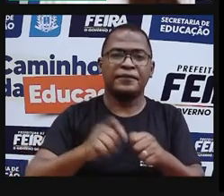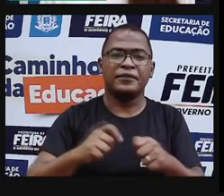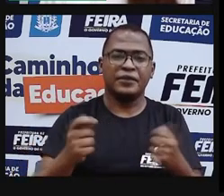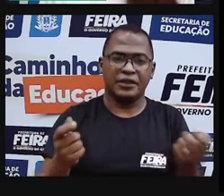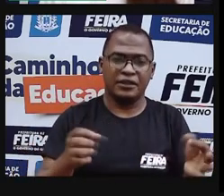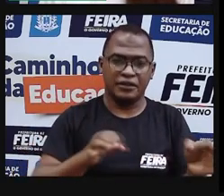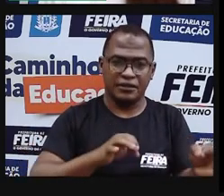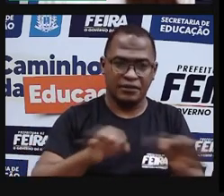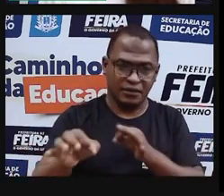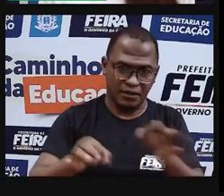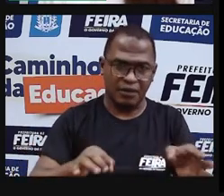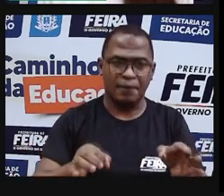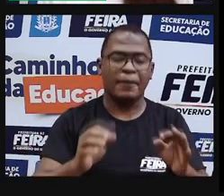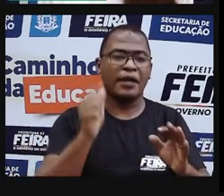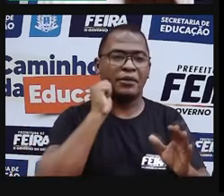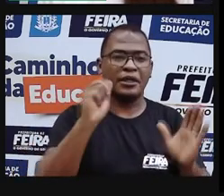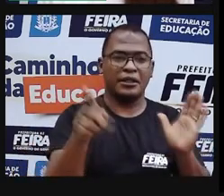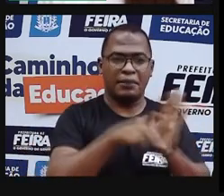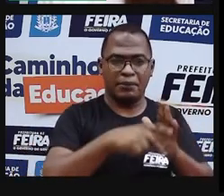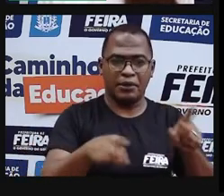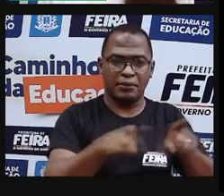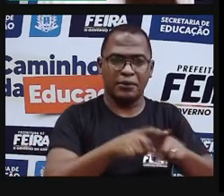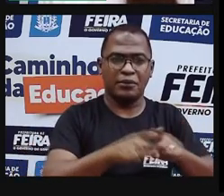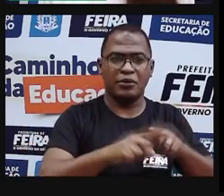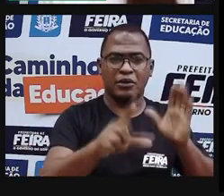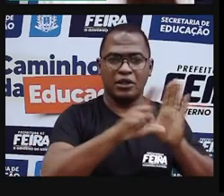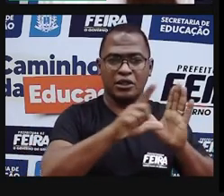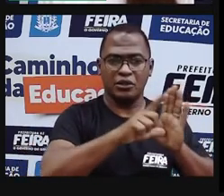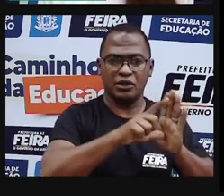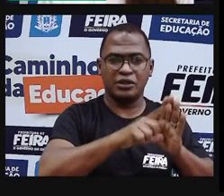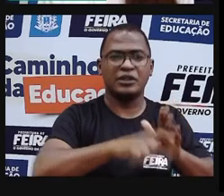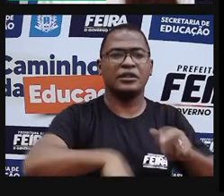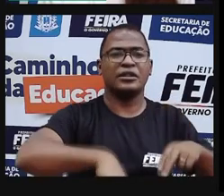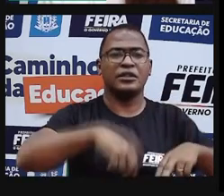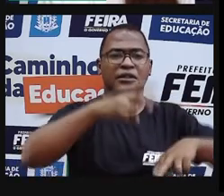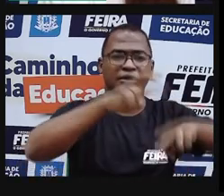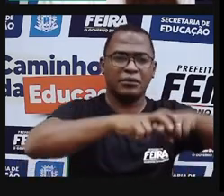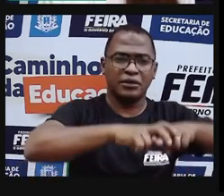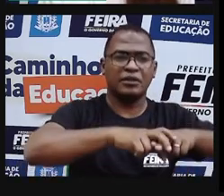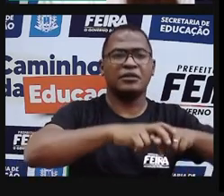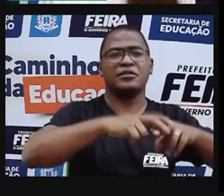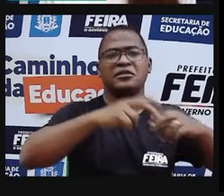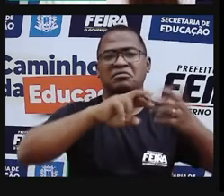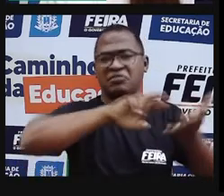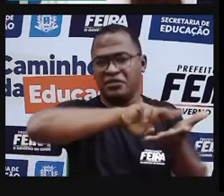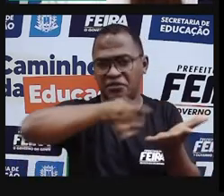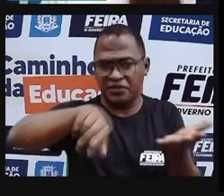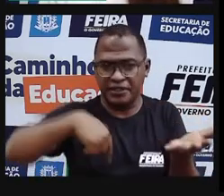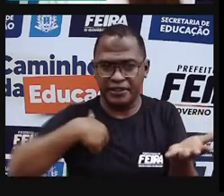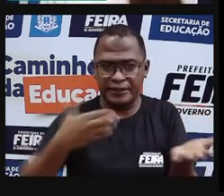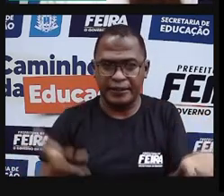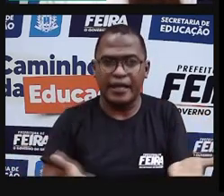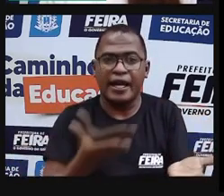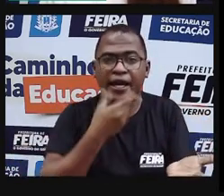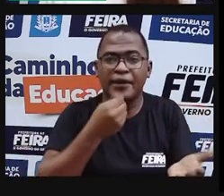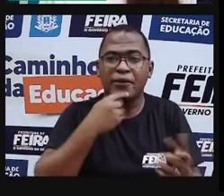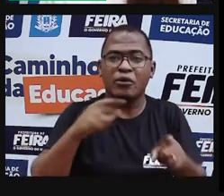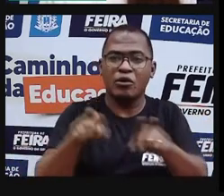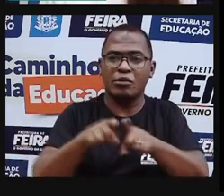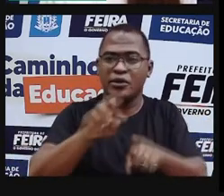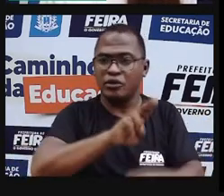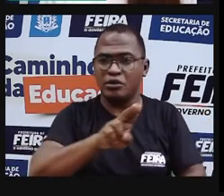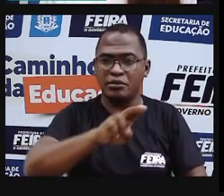Ana Medeiros. Então, olha só como a xilogravura se expandiu, está na